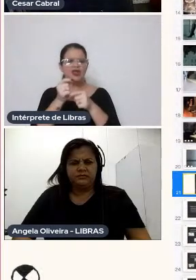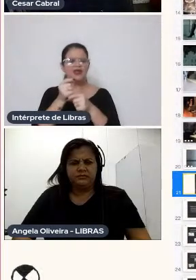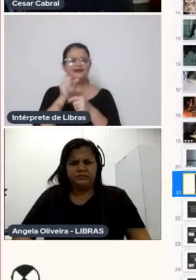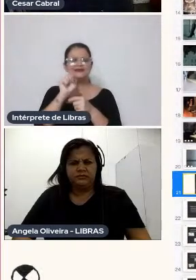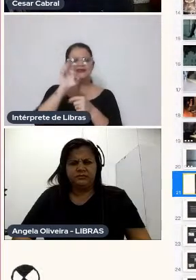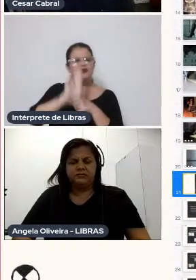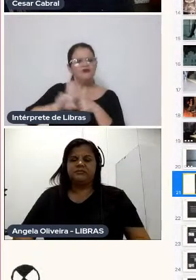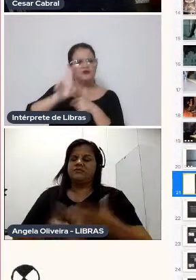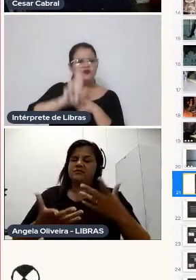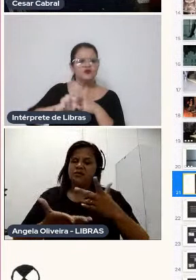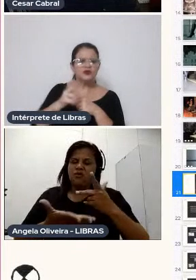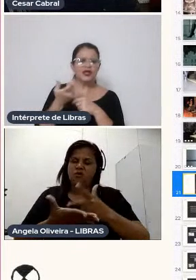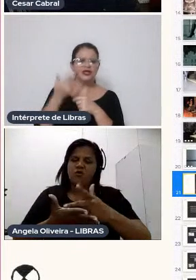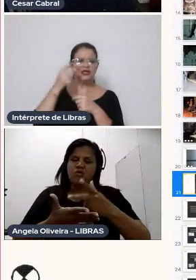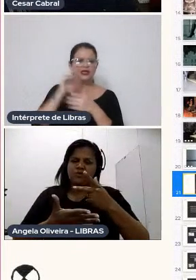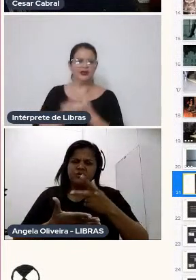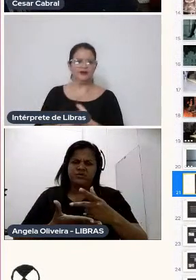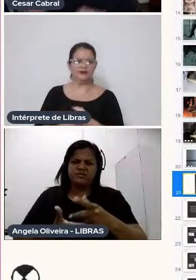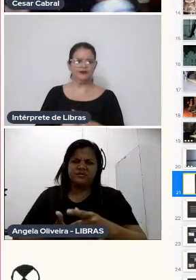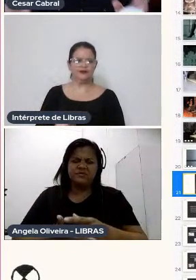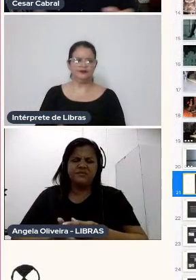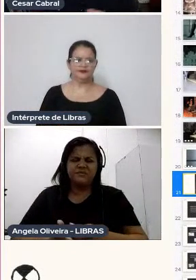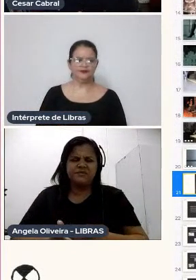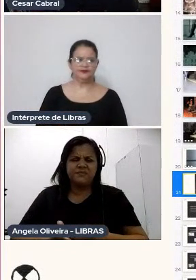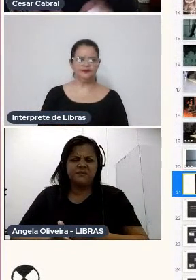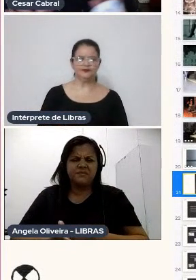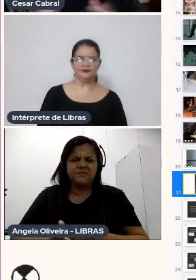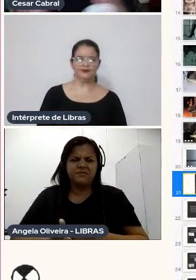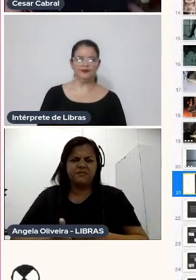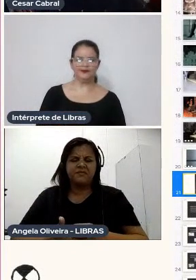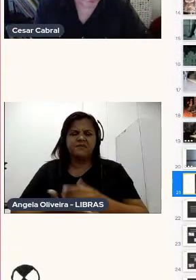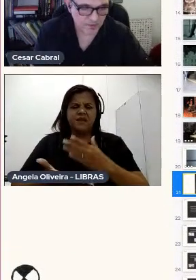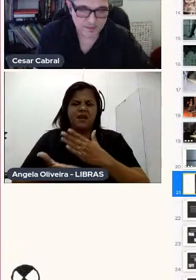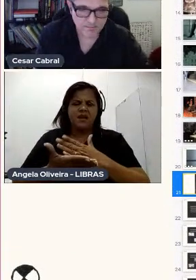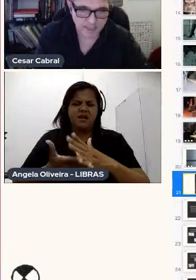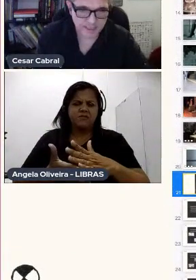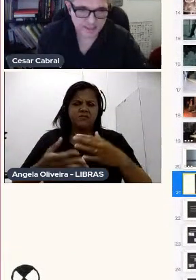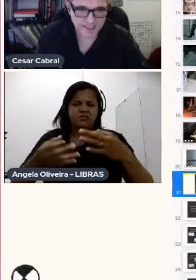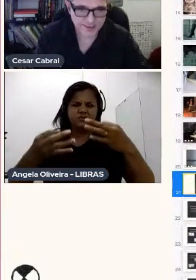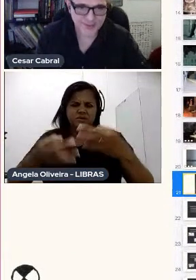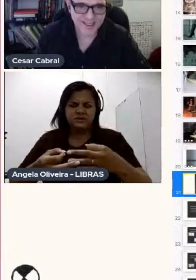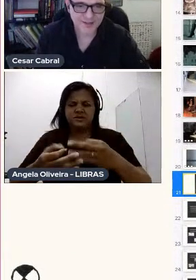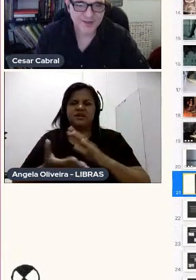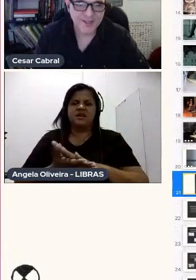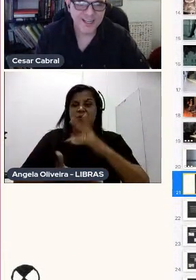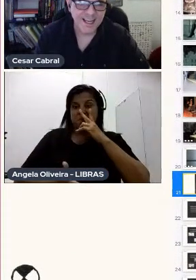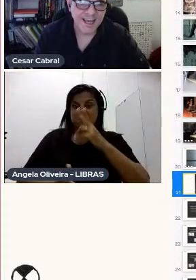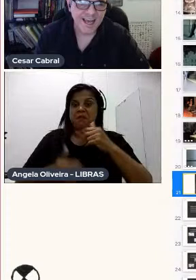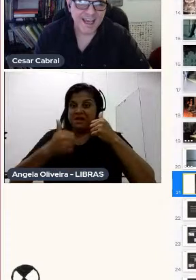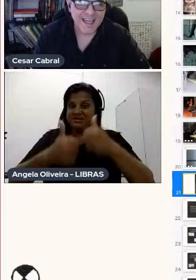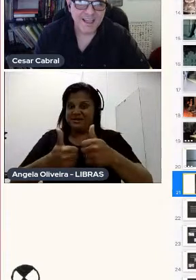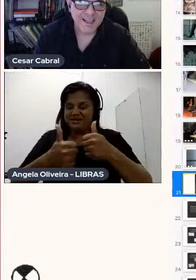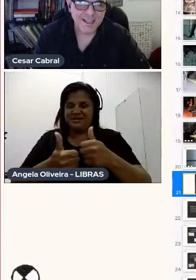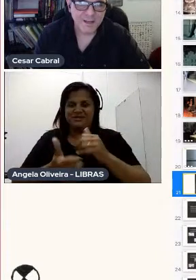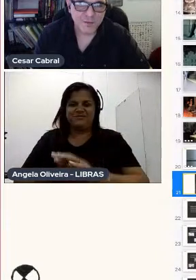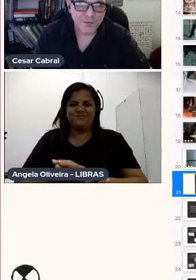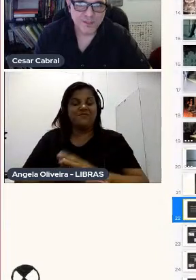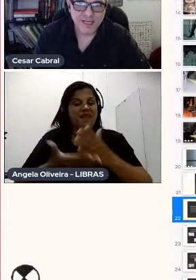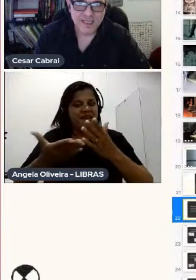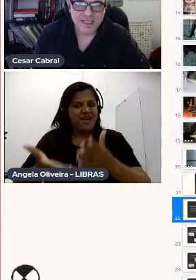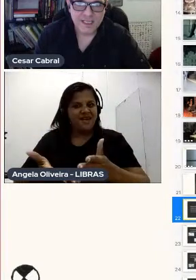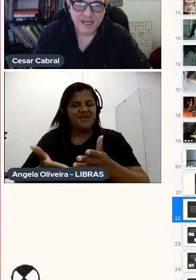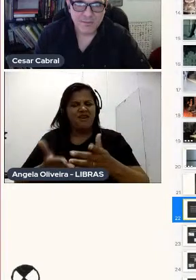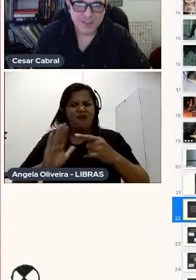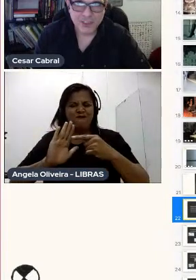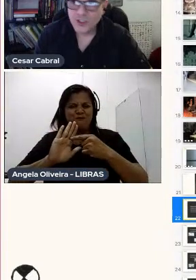Contaria a história Acabou Acabou Dando certo Parece que está dando certo Aí Eu vou